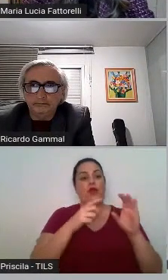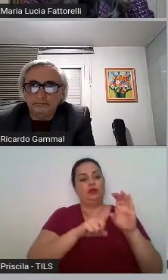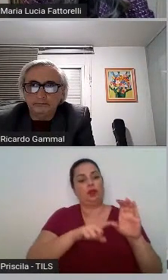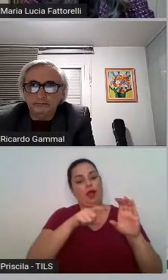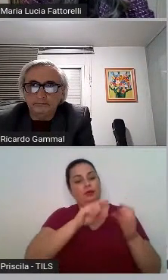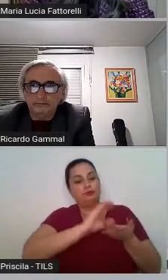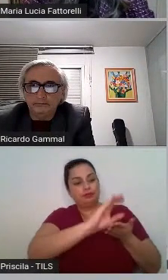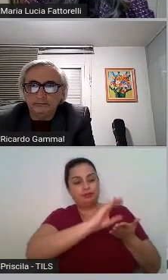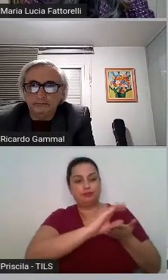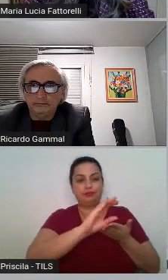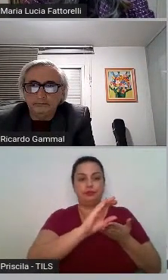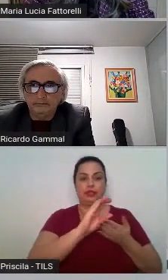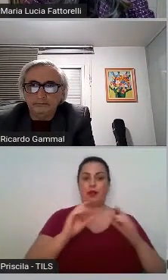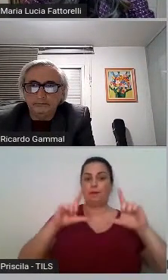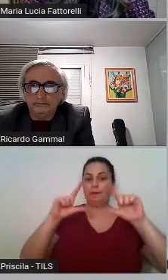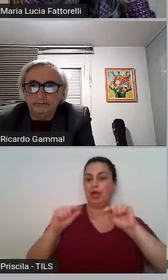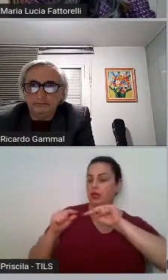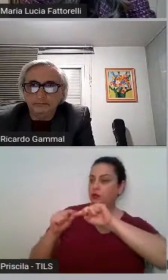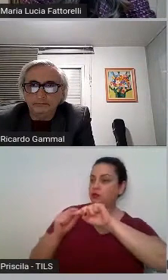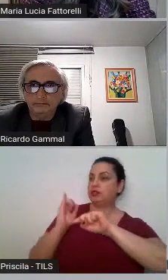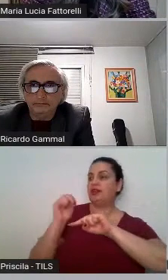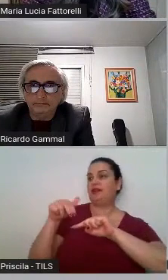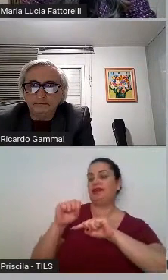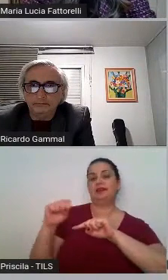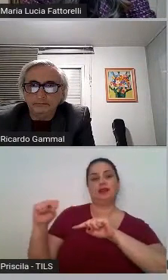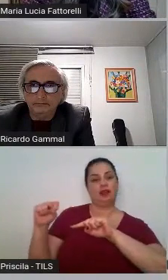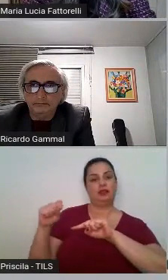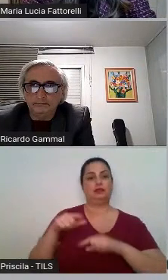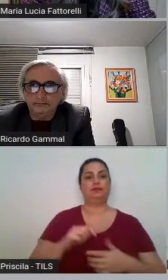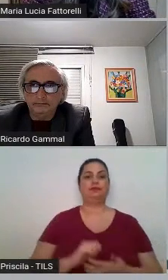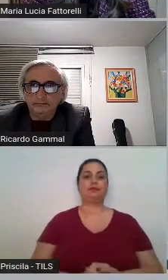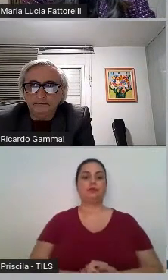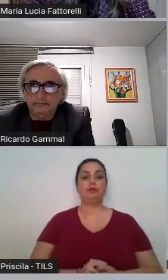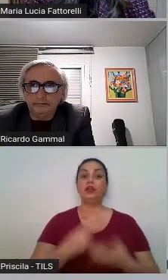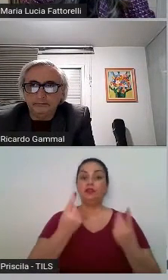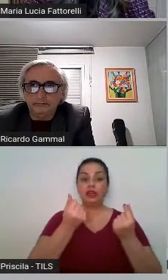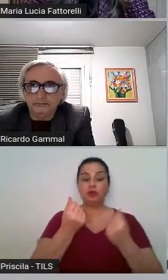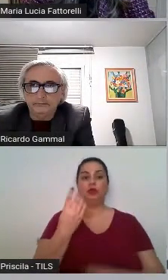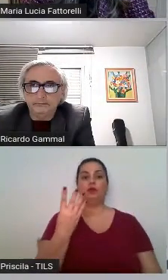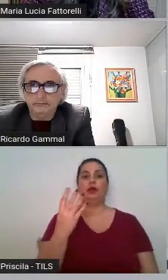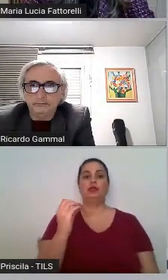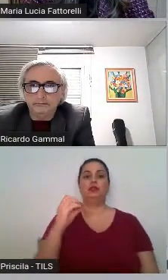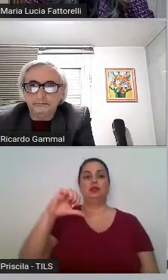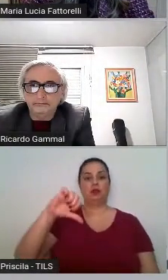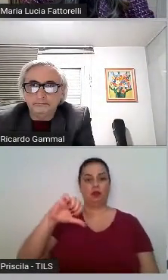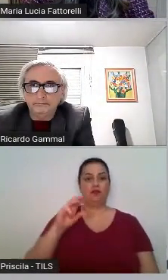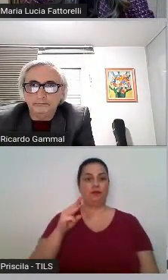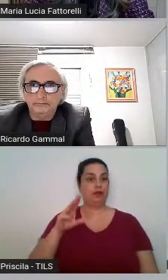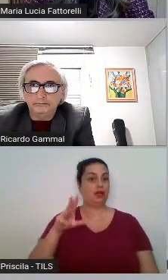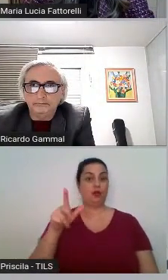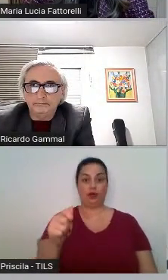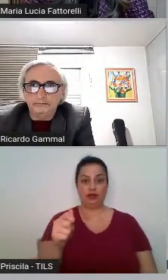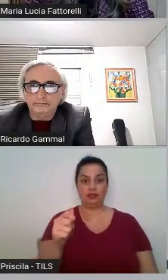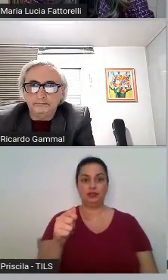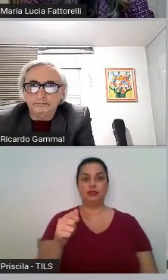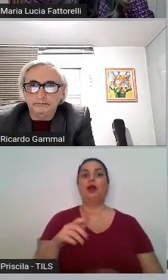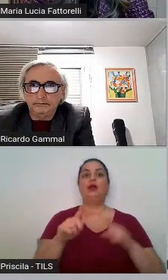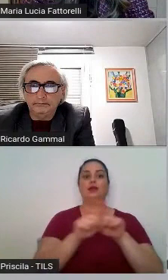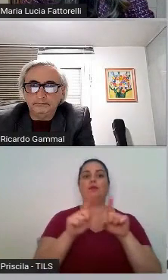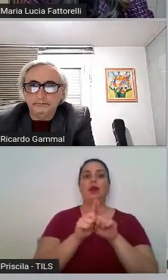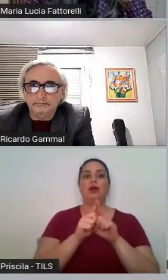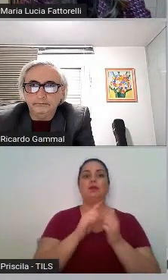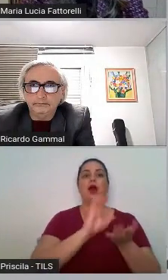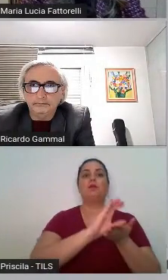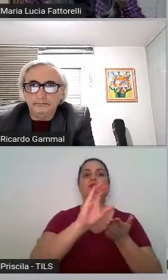para saneamento, 409 milhões e habitação, 645